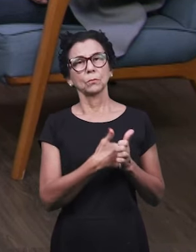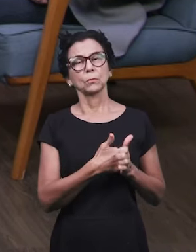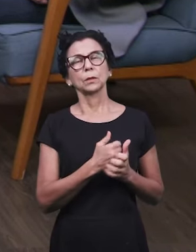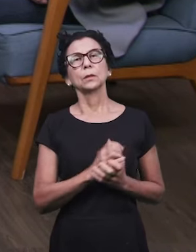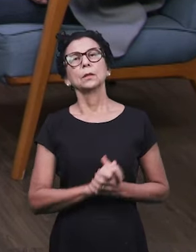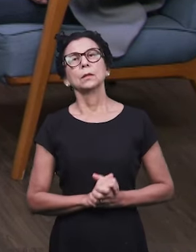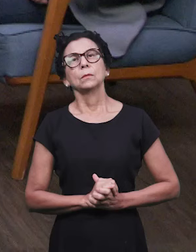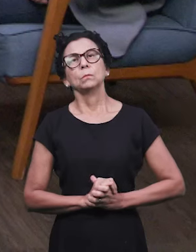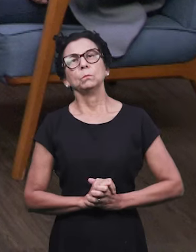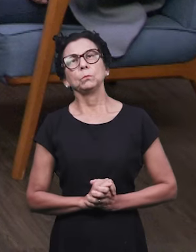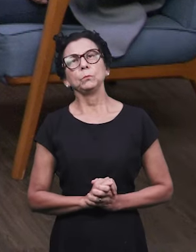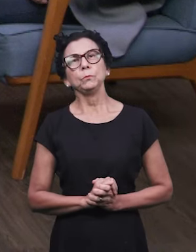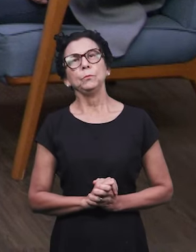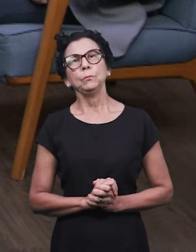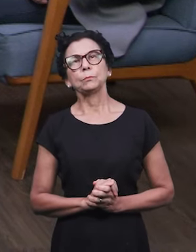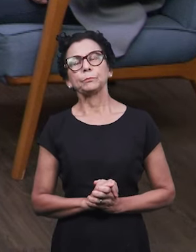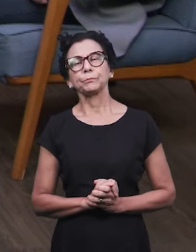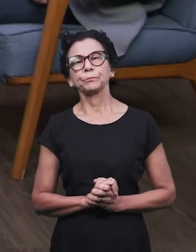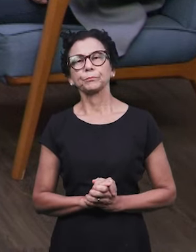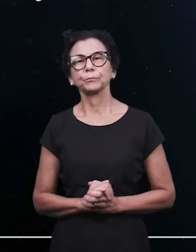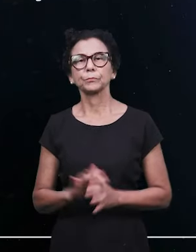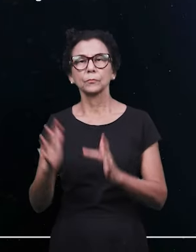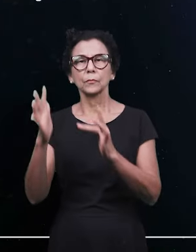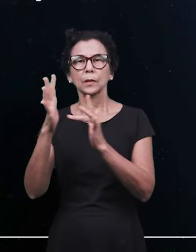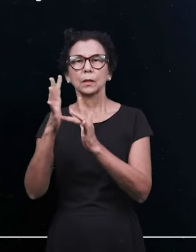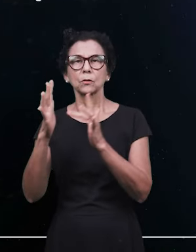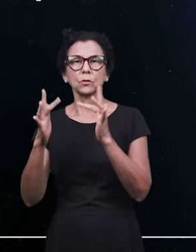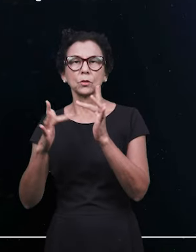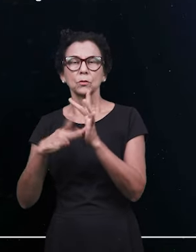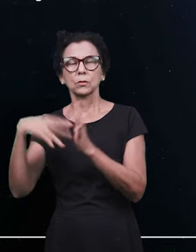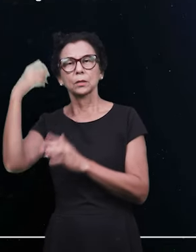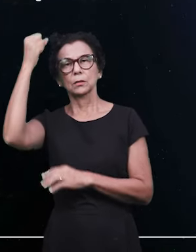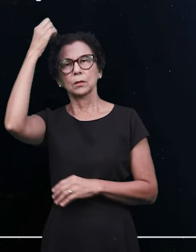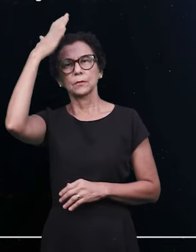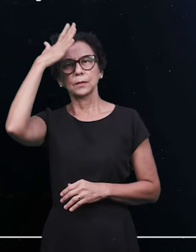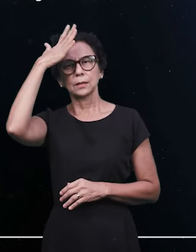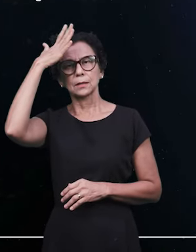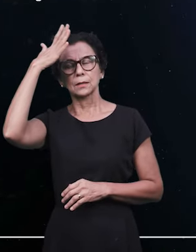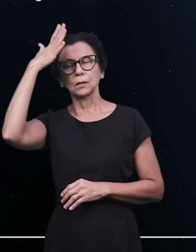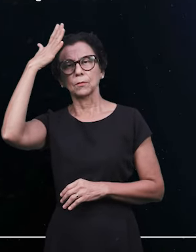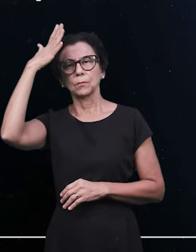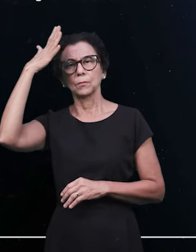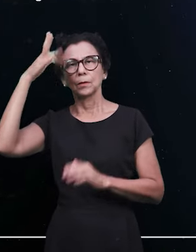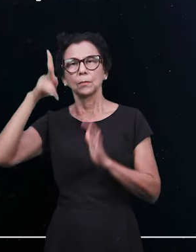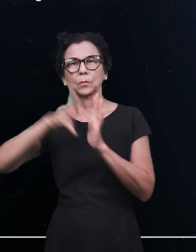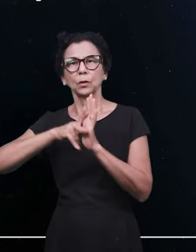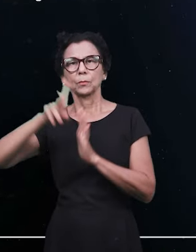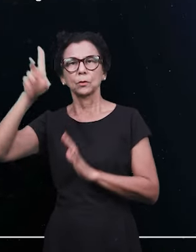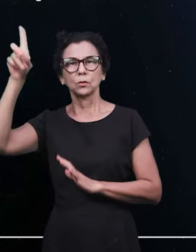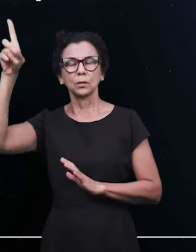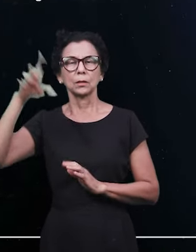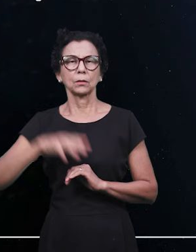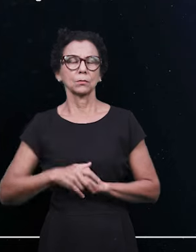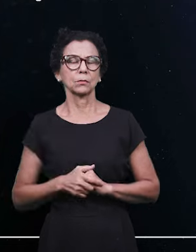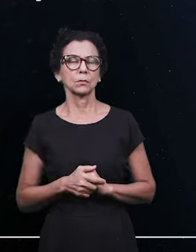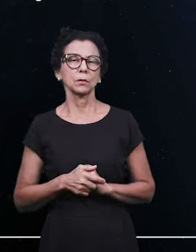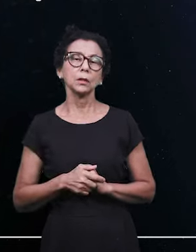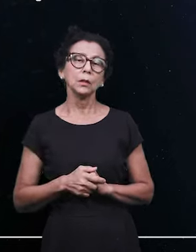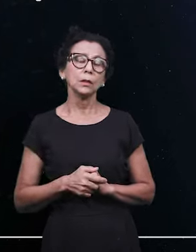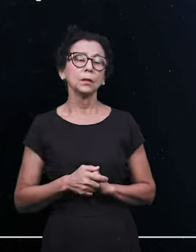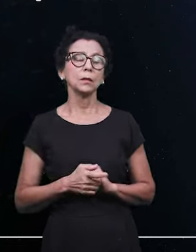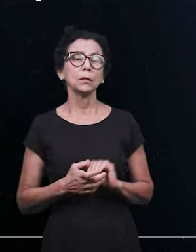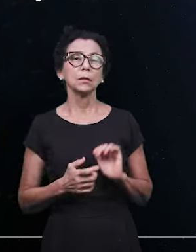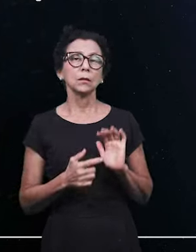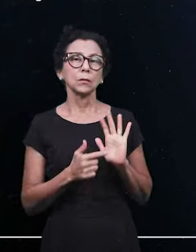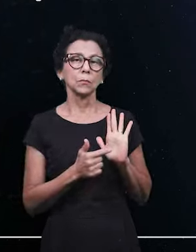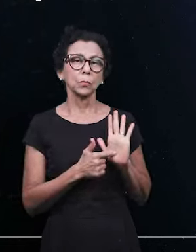né, para que você leia conosco aqui. Diz assim, revelação de Jesus Cristo, a qual Deus lhe deu para mostrar aos seus